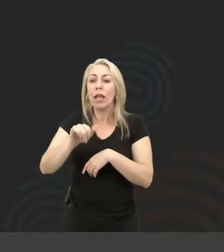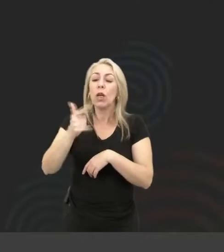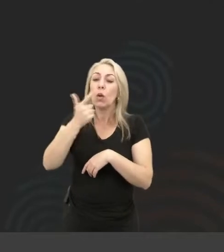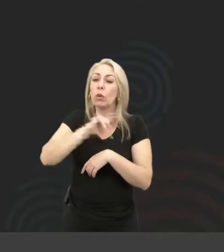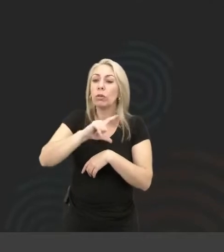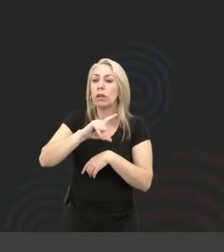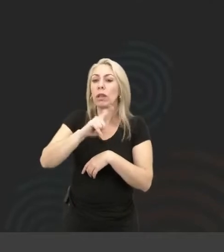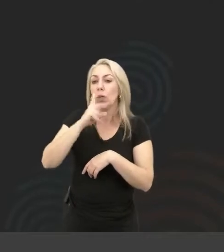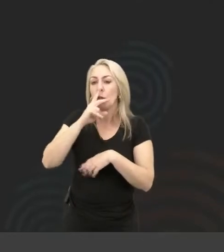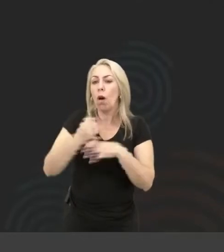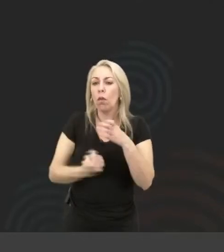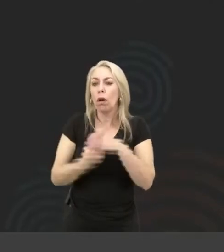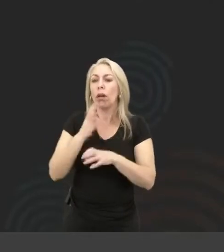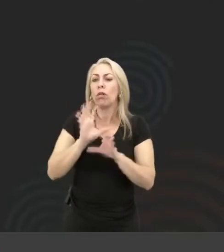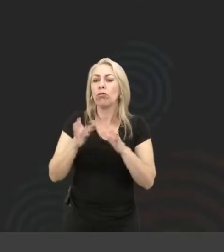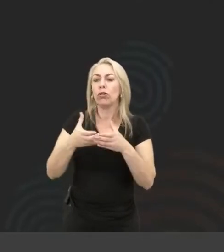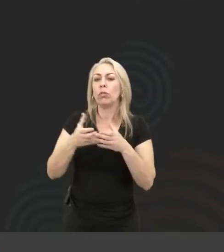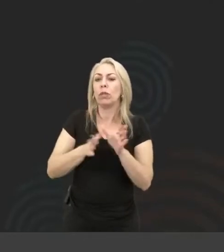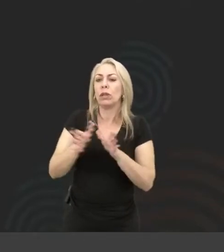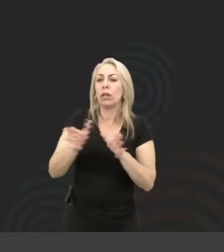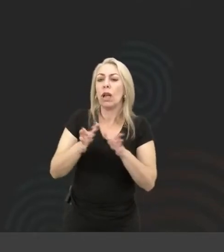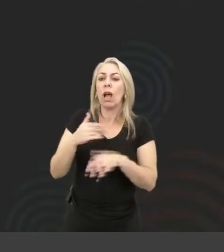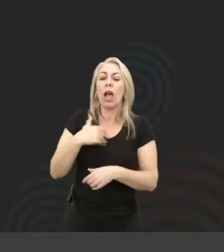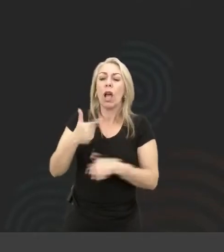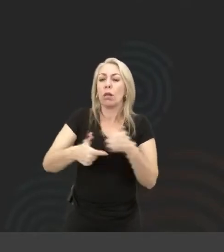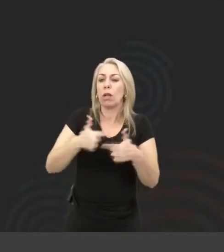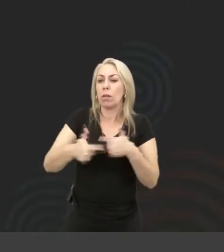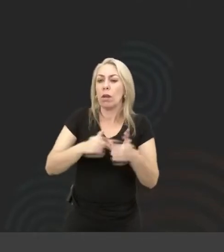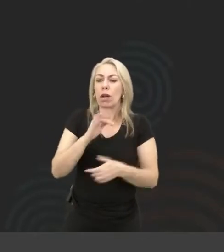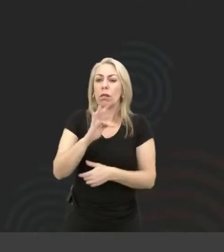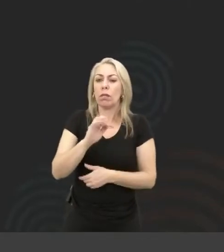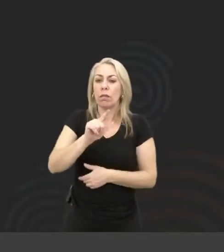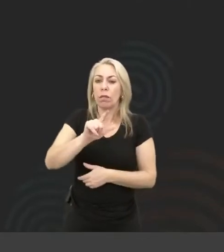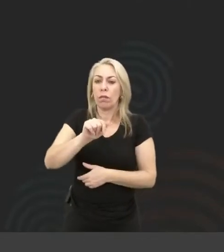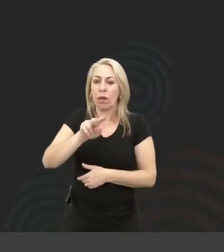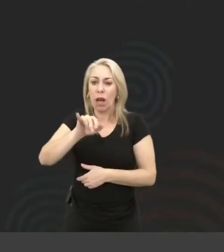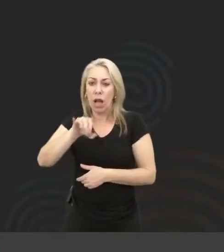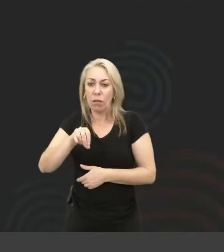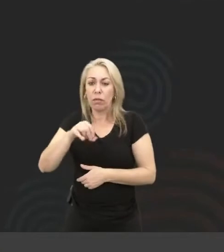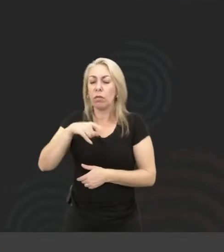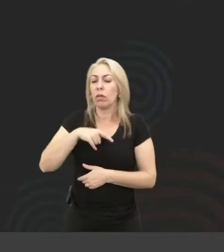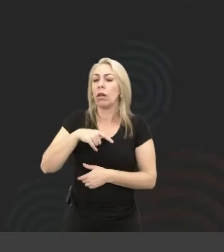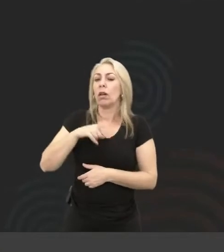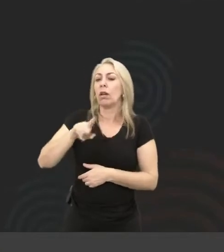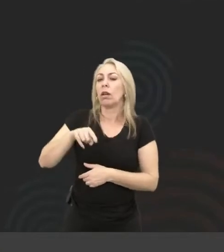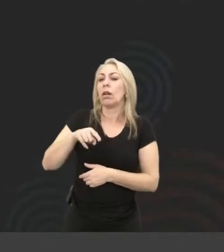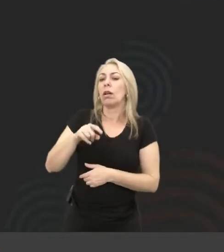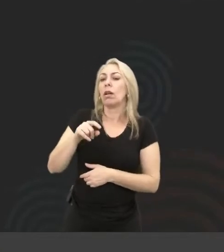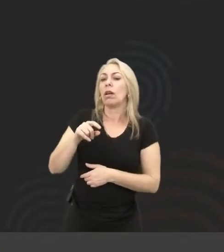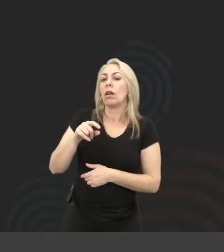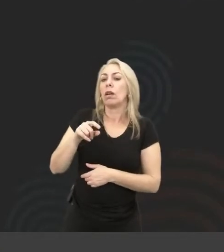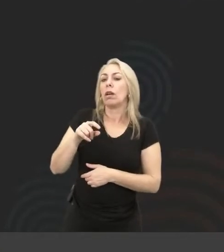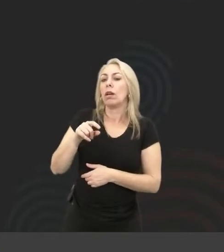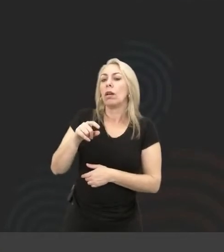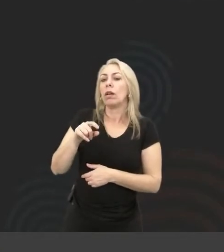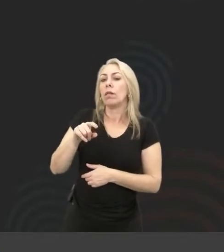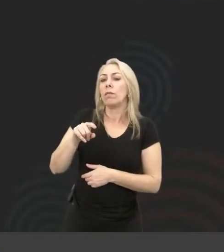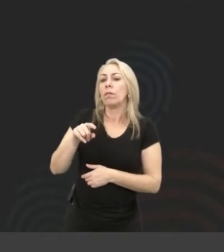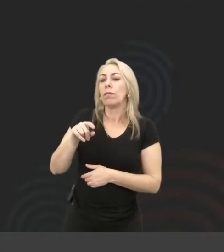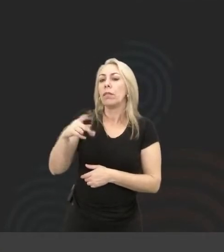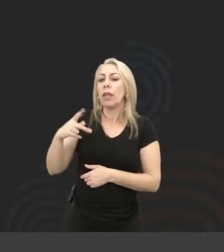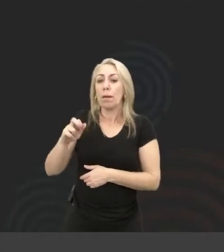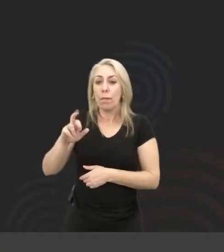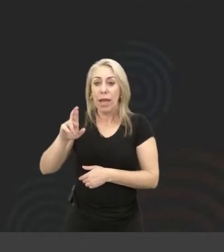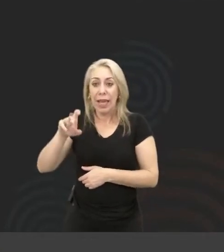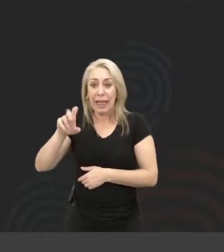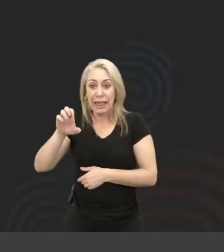acessibilidade, como o Diego disse, eu trabalho com o Flávio, ele é um ser de luz, eu trabalho com dois seres de luz, Flávio Correia e Sandiara Pérez, pessoas,